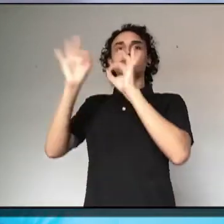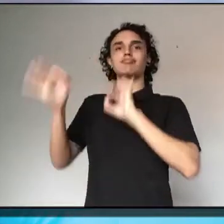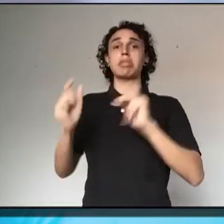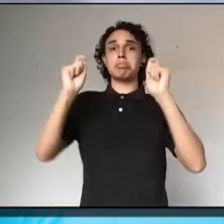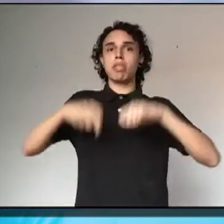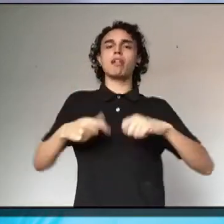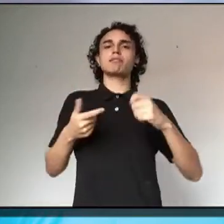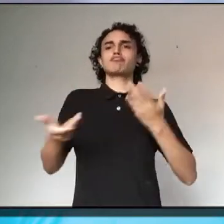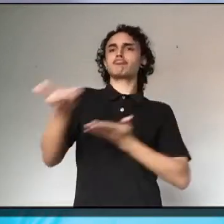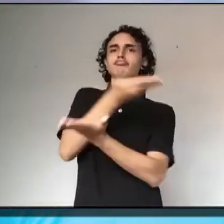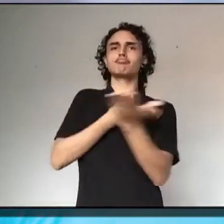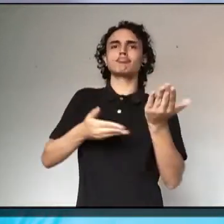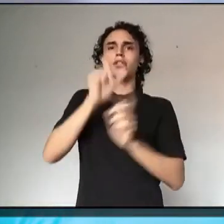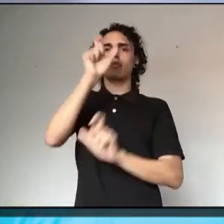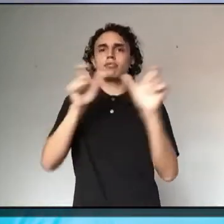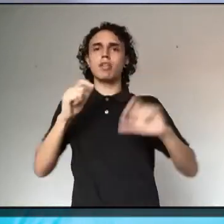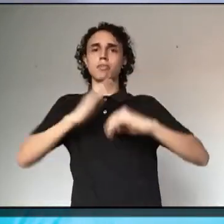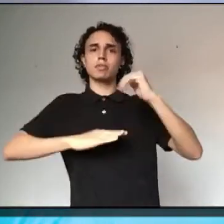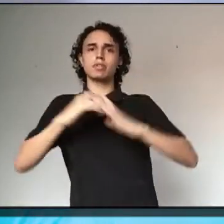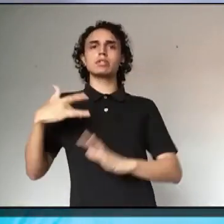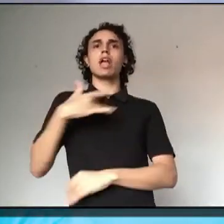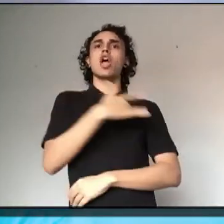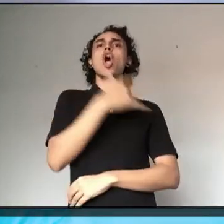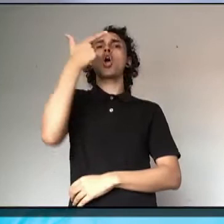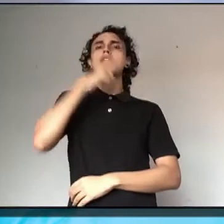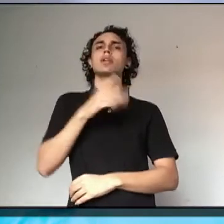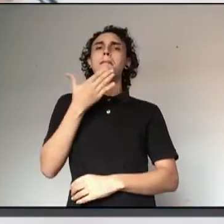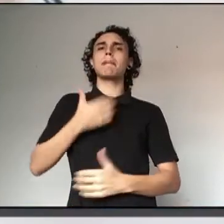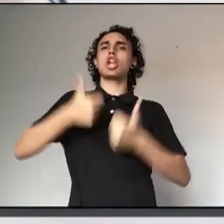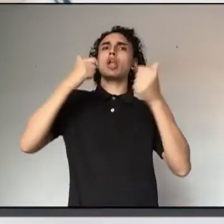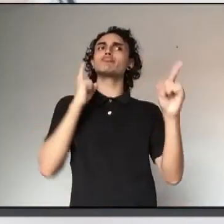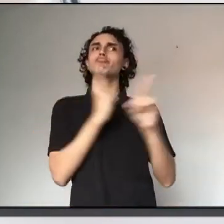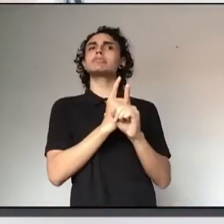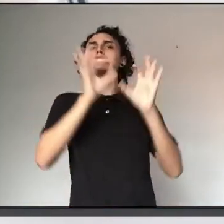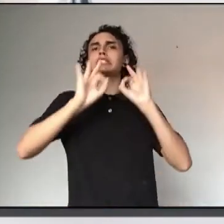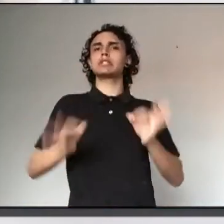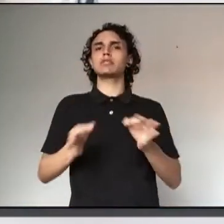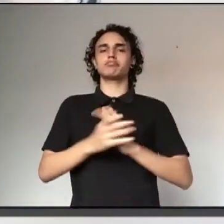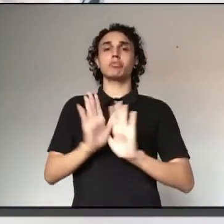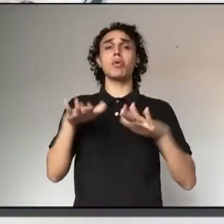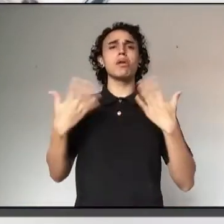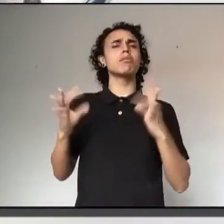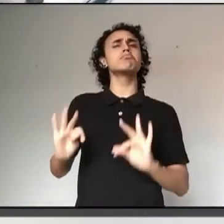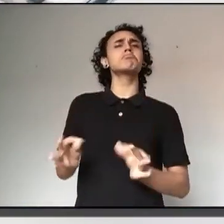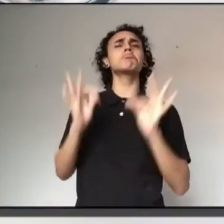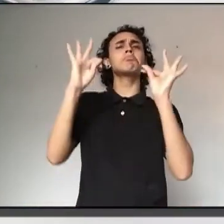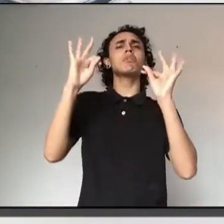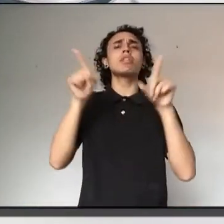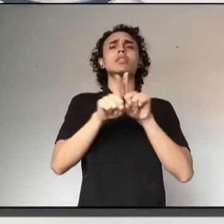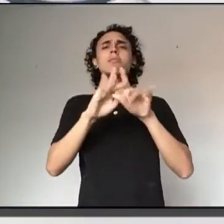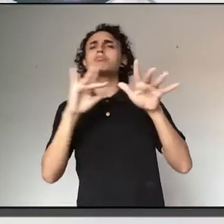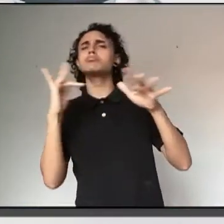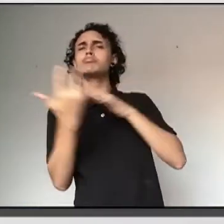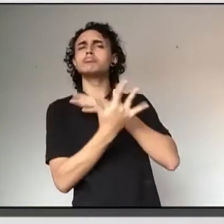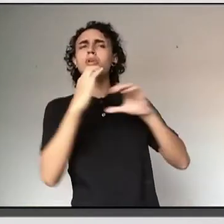integração entre os profissionais da saúde, melhorando a comunicação e melhorando o diagnóstico. Quais são as tecnologias e canais de comunicação